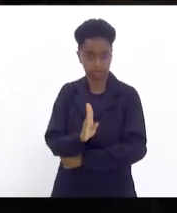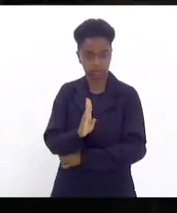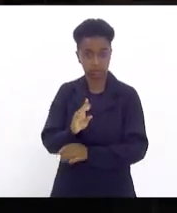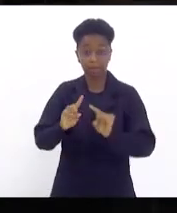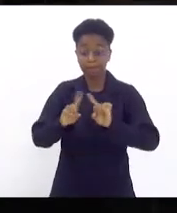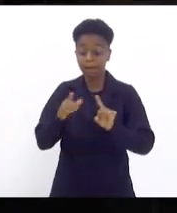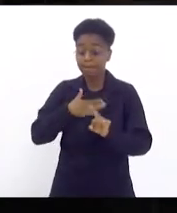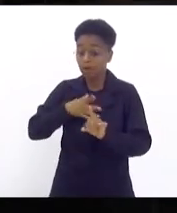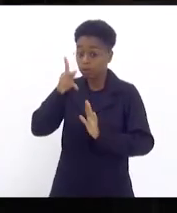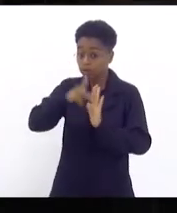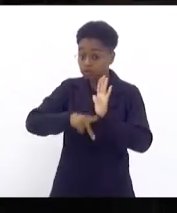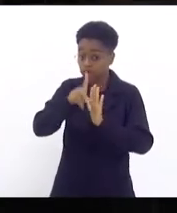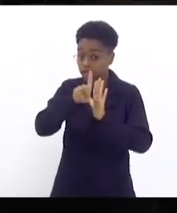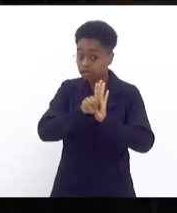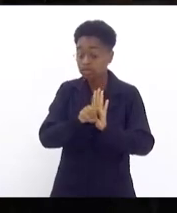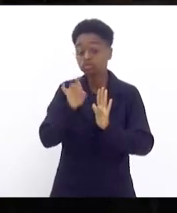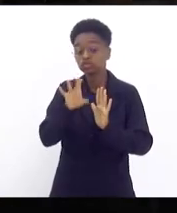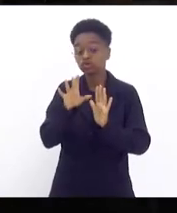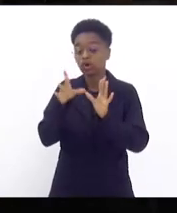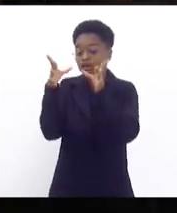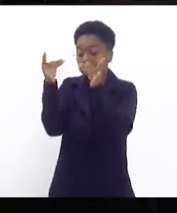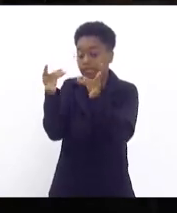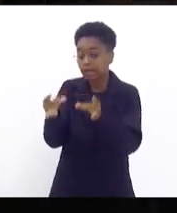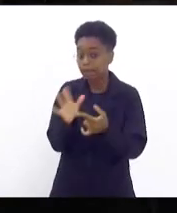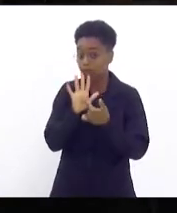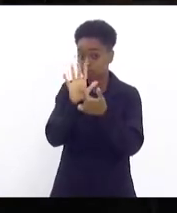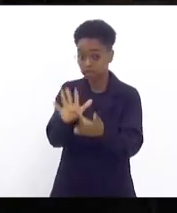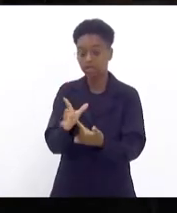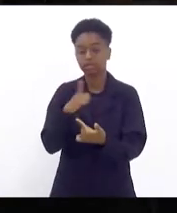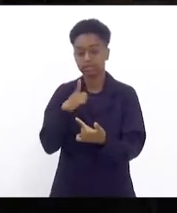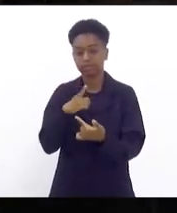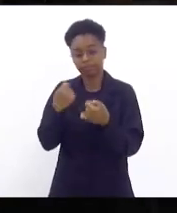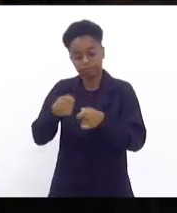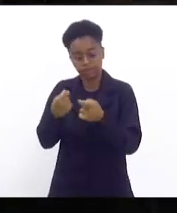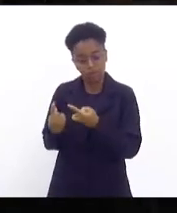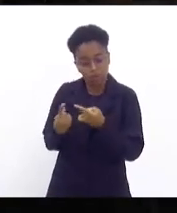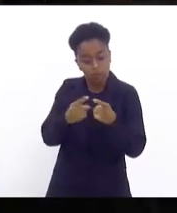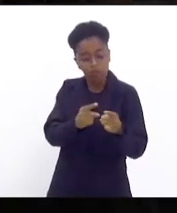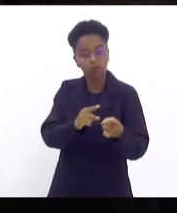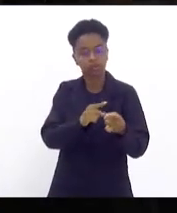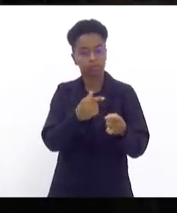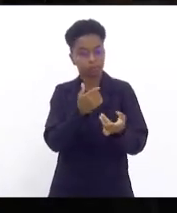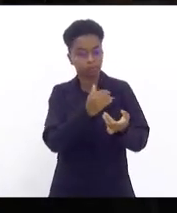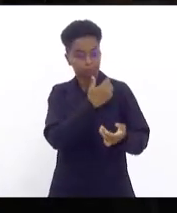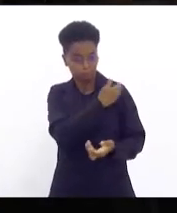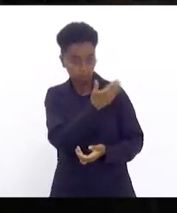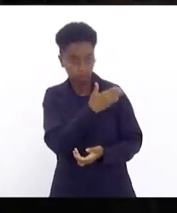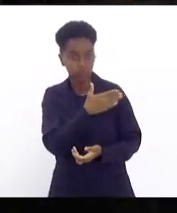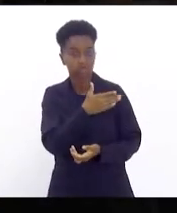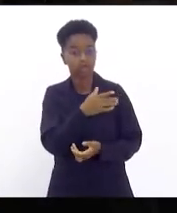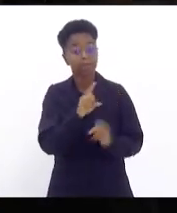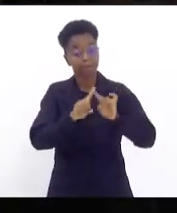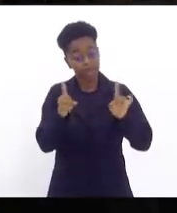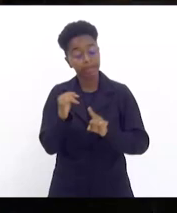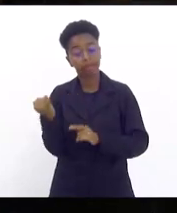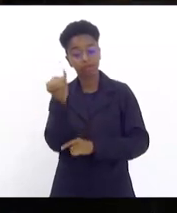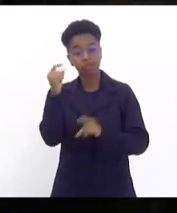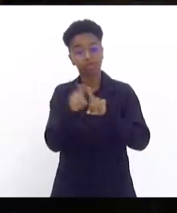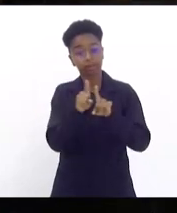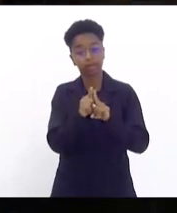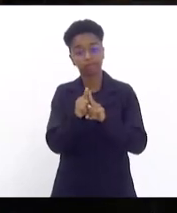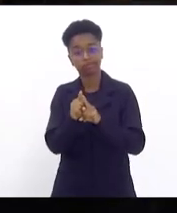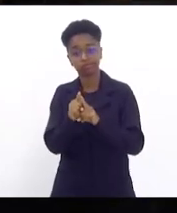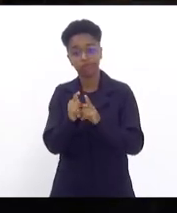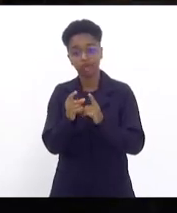especificava que, além do combate a essas discriminações, é importante que se combata também a transfobia.